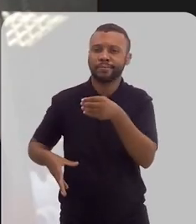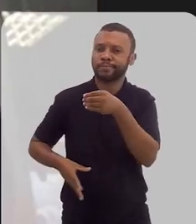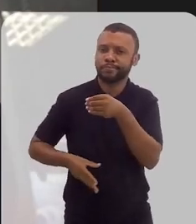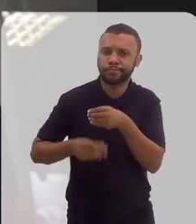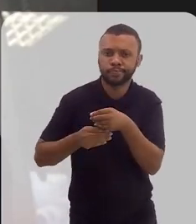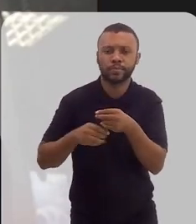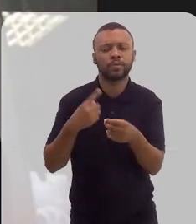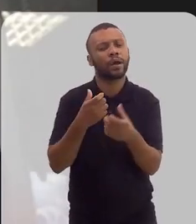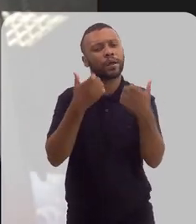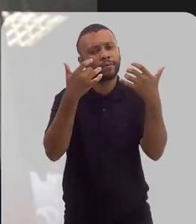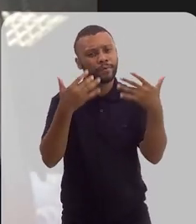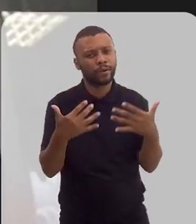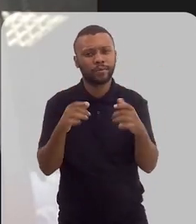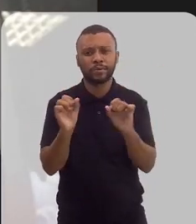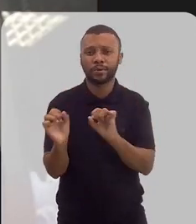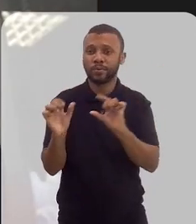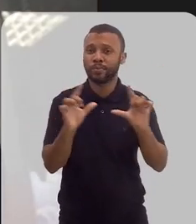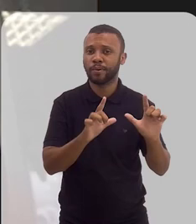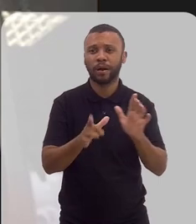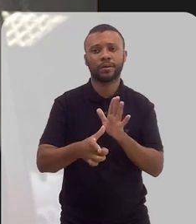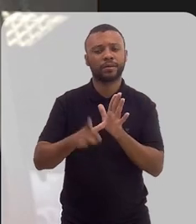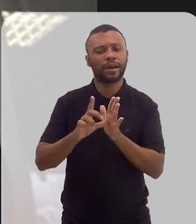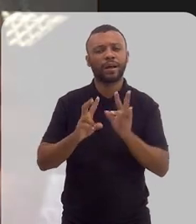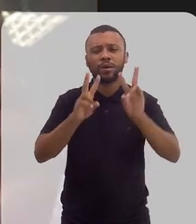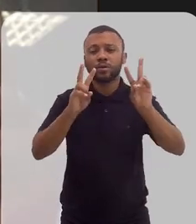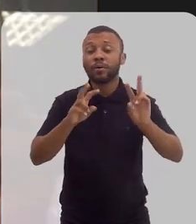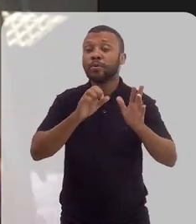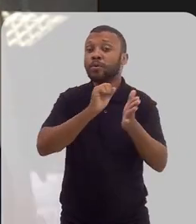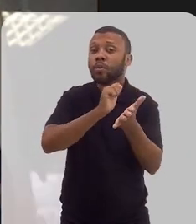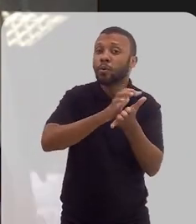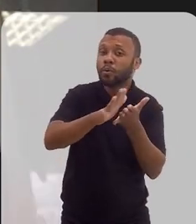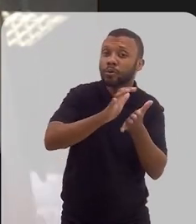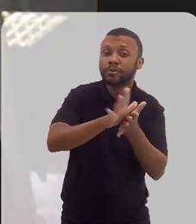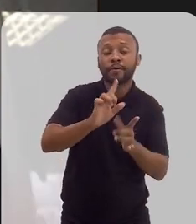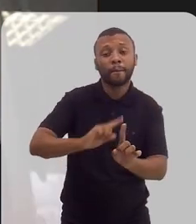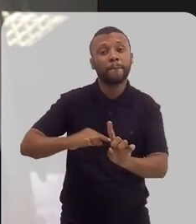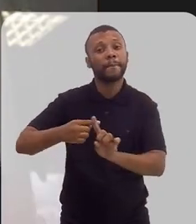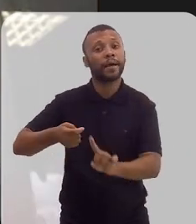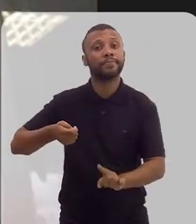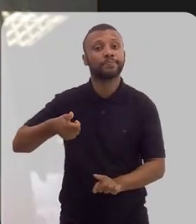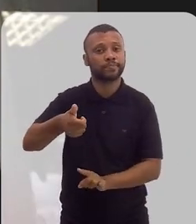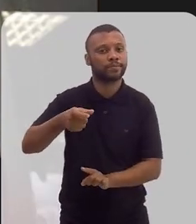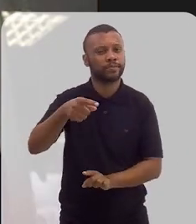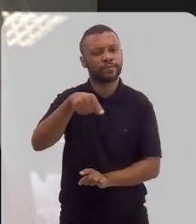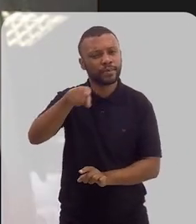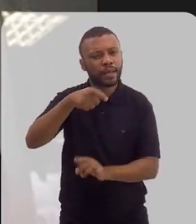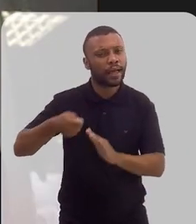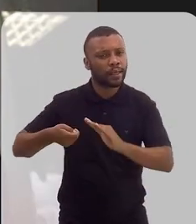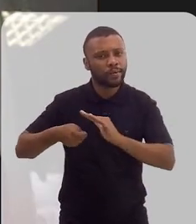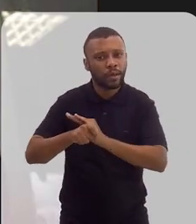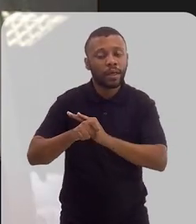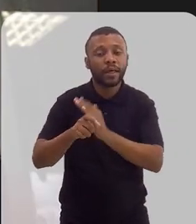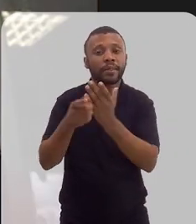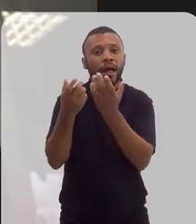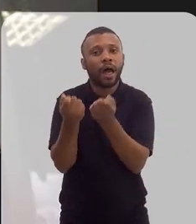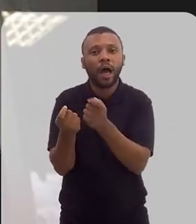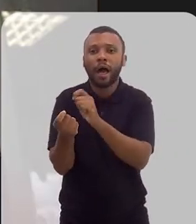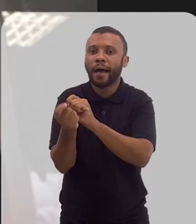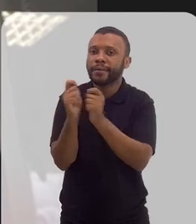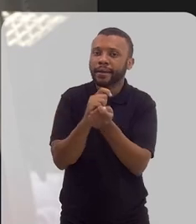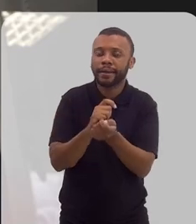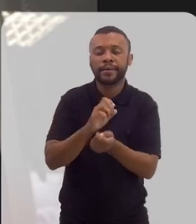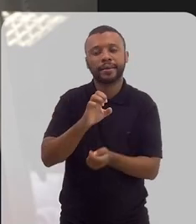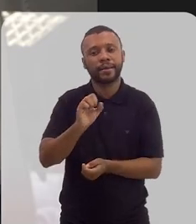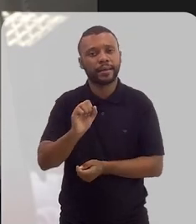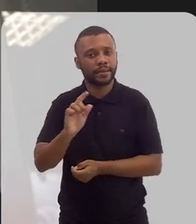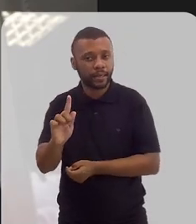adicional. A gente falou no bloco anterior sobre a questão do custo-benefício, de você investir na aderência a